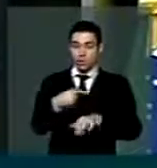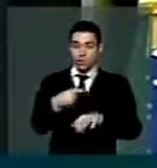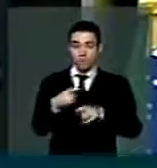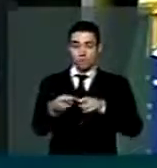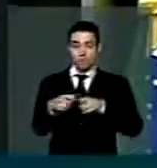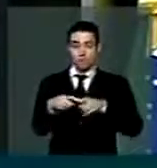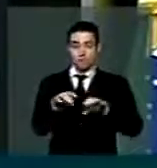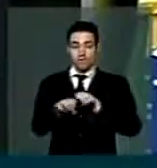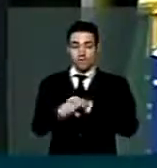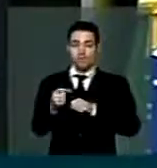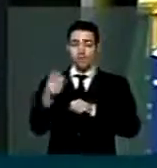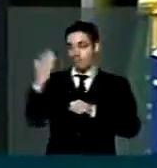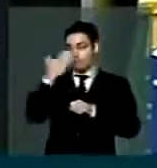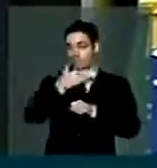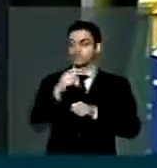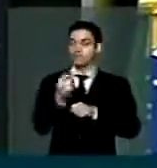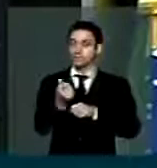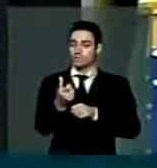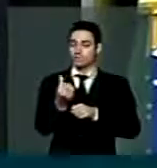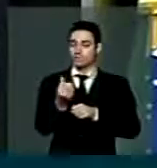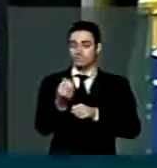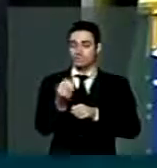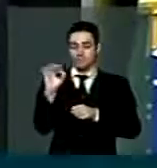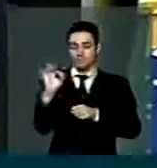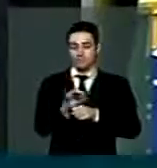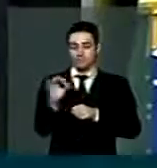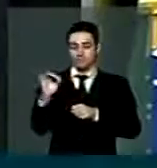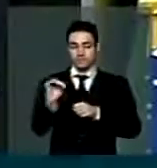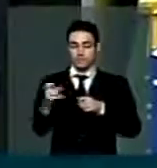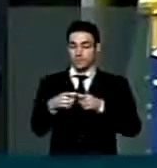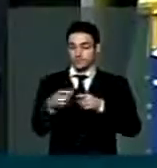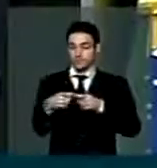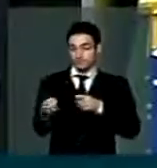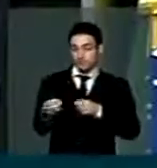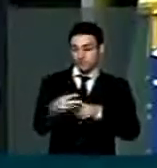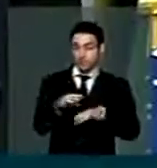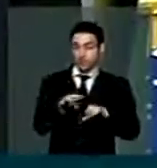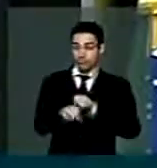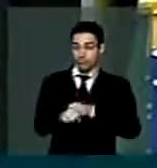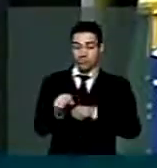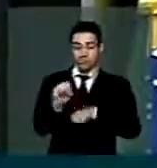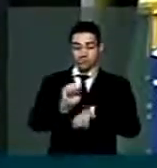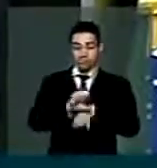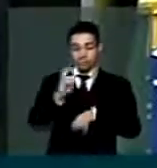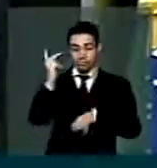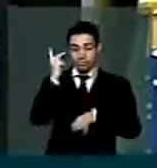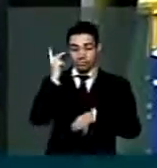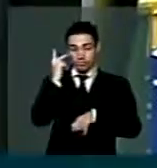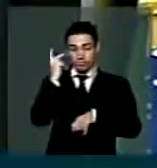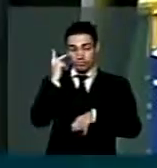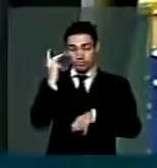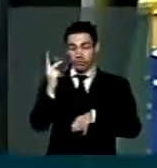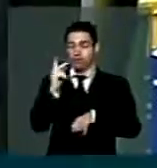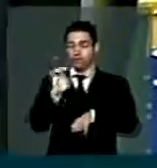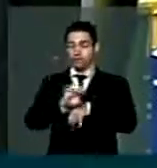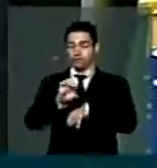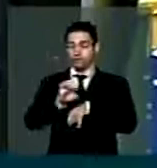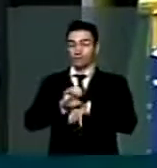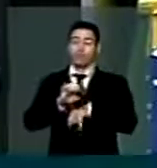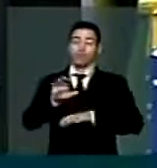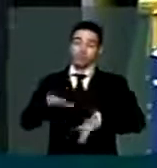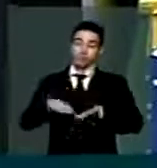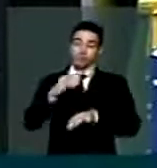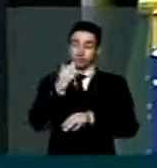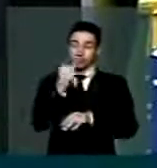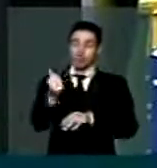claramente que quase 60% dos médicos formados no Estado de São Paulo, Estado que tem talvez o melhor